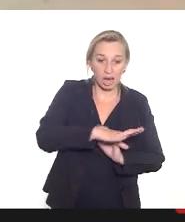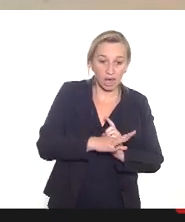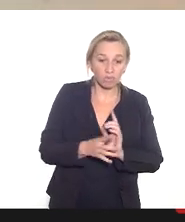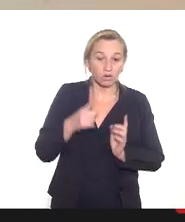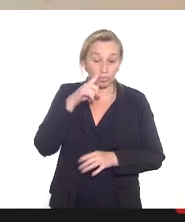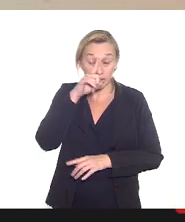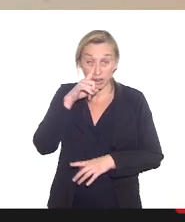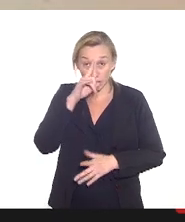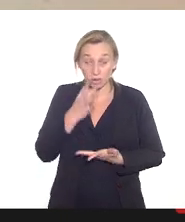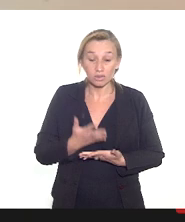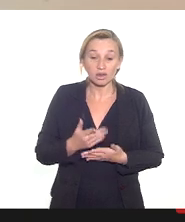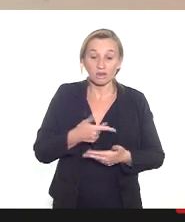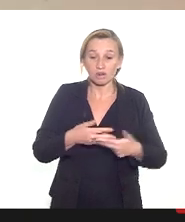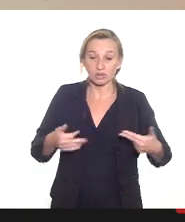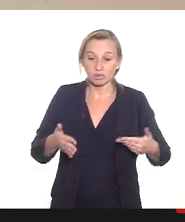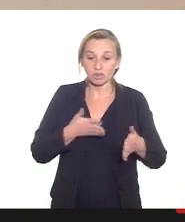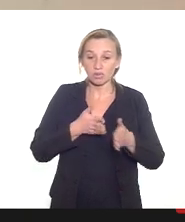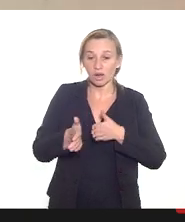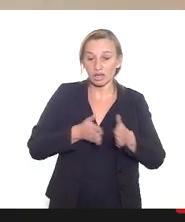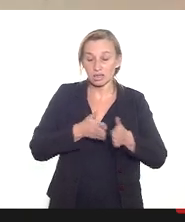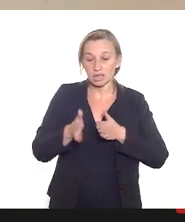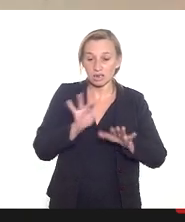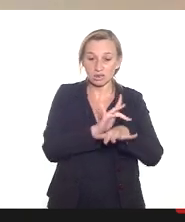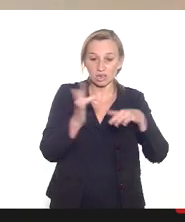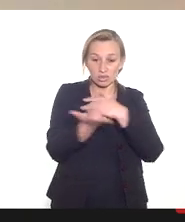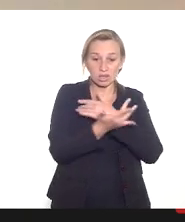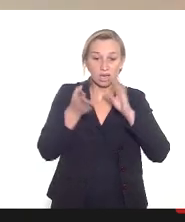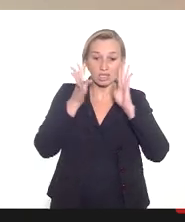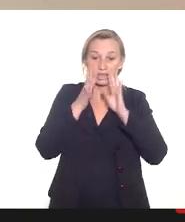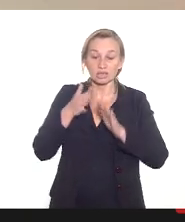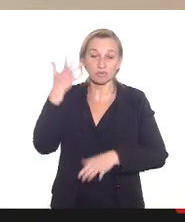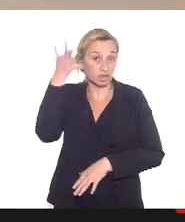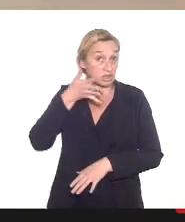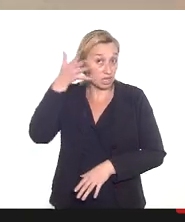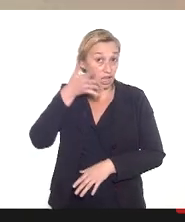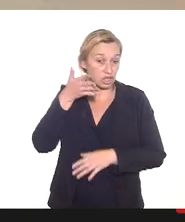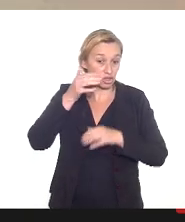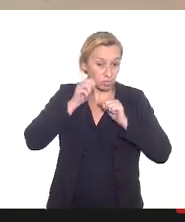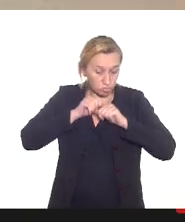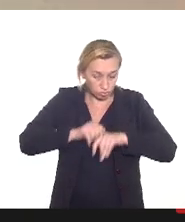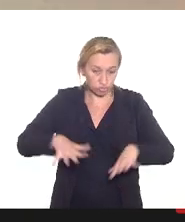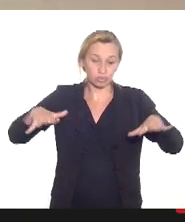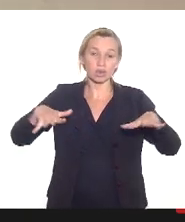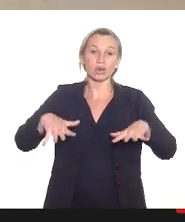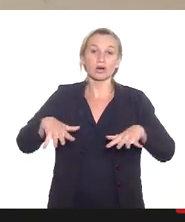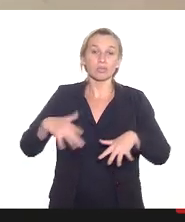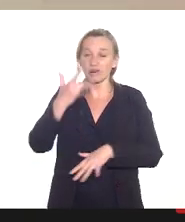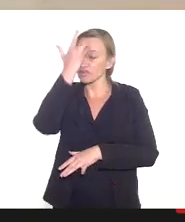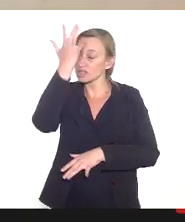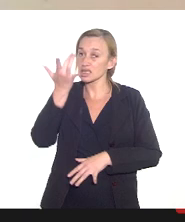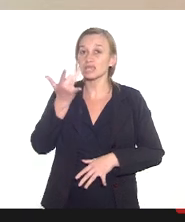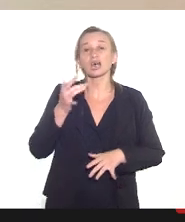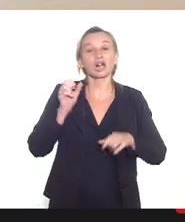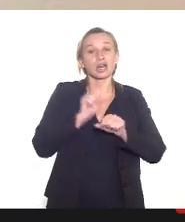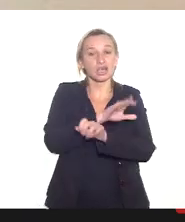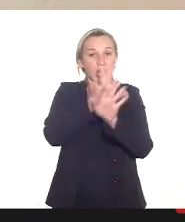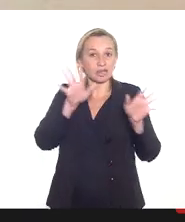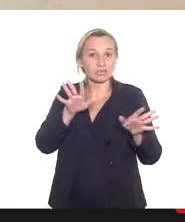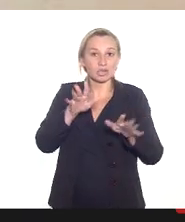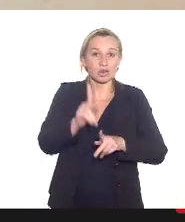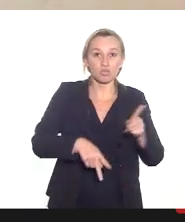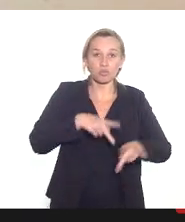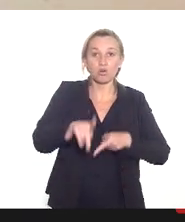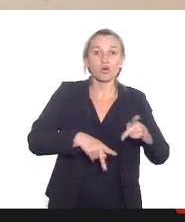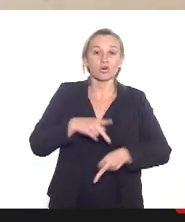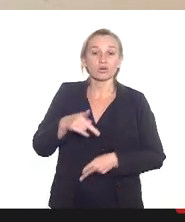acesso nas redes sociais e essas mensagens são disseminadas para facilitar o esclarecimento da população